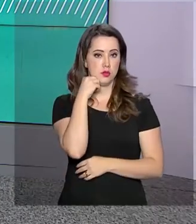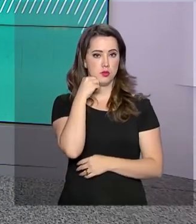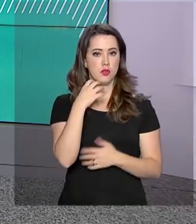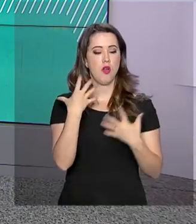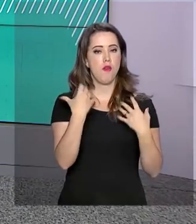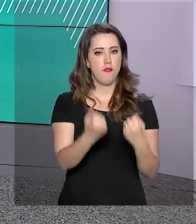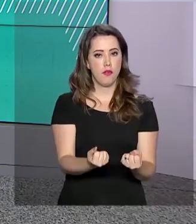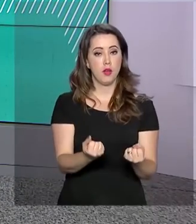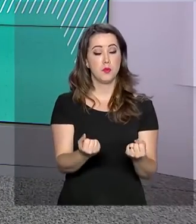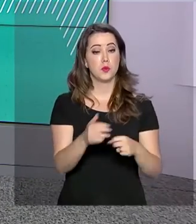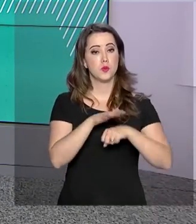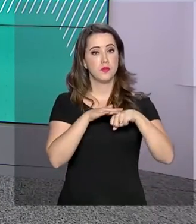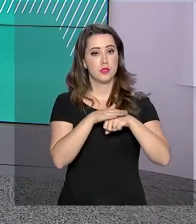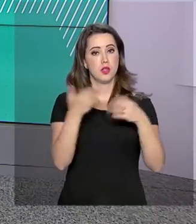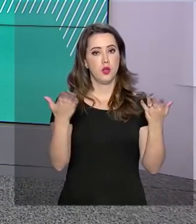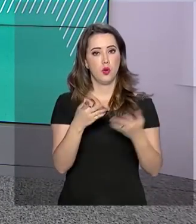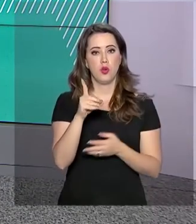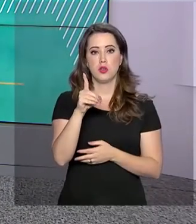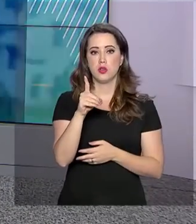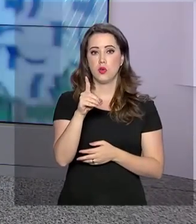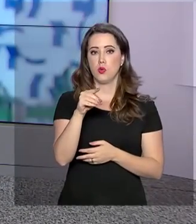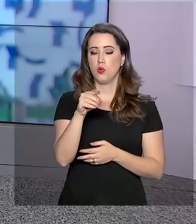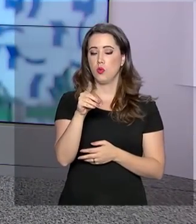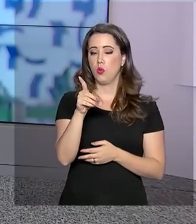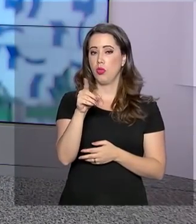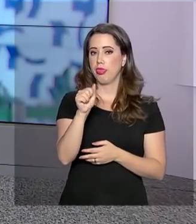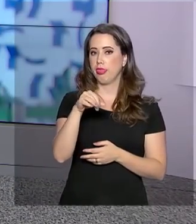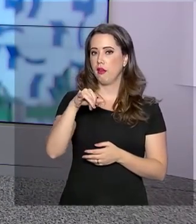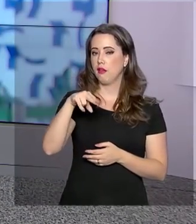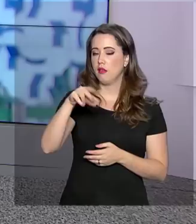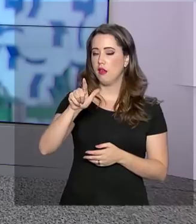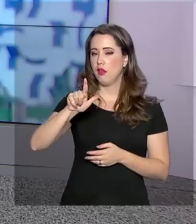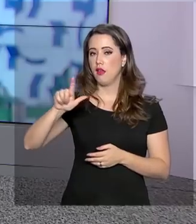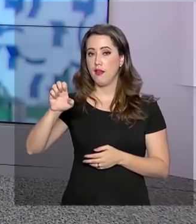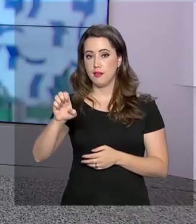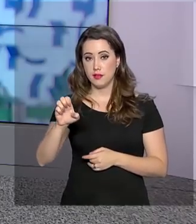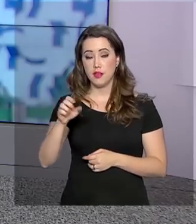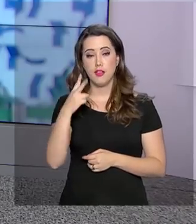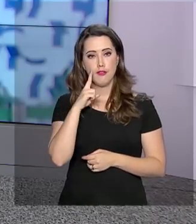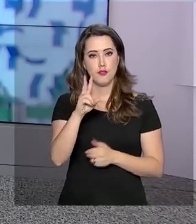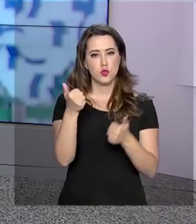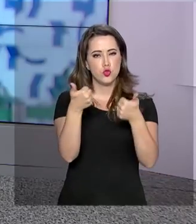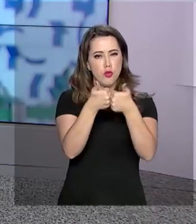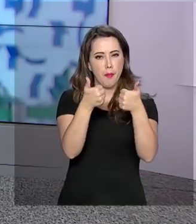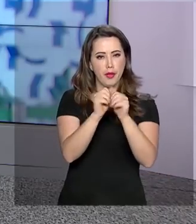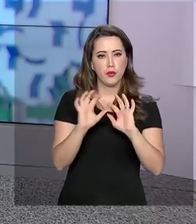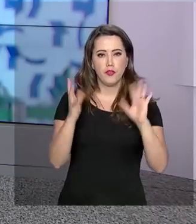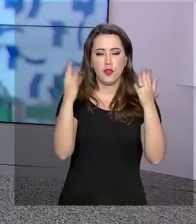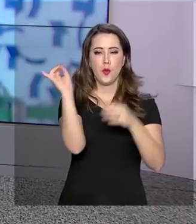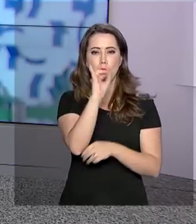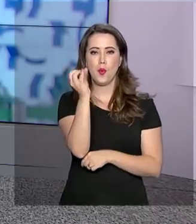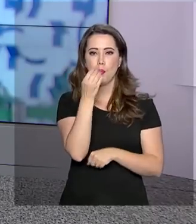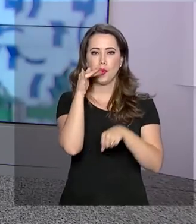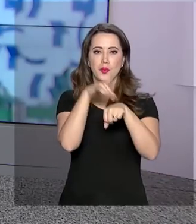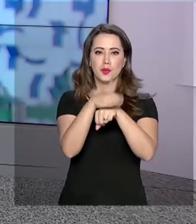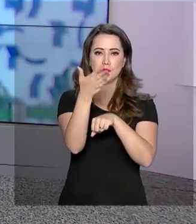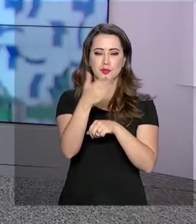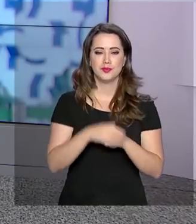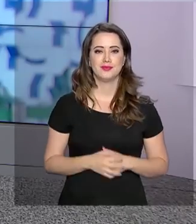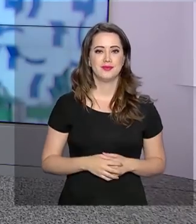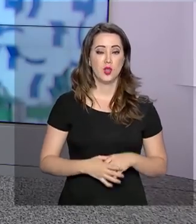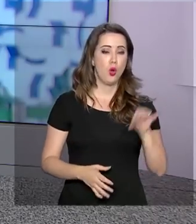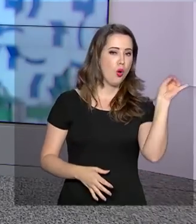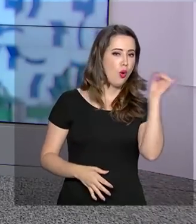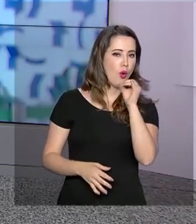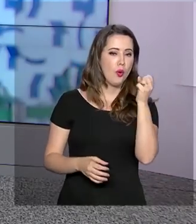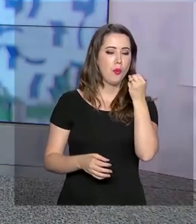Nós vamos conversar ao vivo com a repórter Daniele Popov, que acompanhou o evento. Oi, Daniele, boa noite para você. Oi, Roberto,